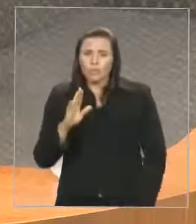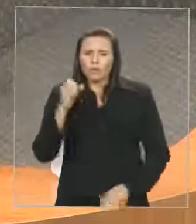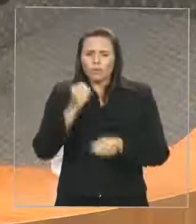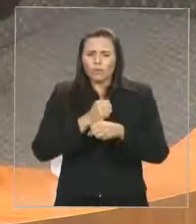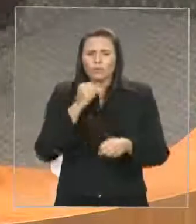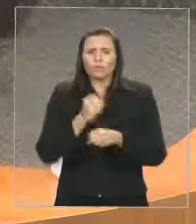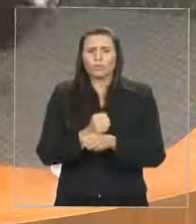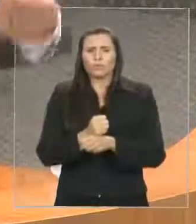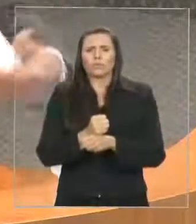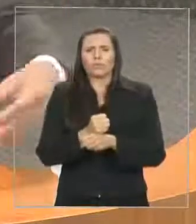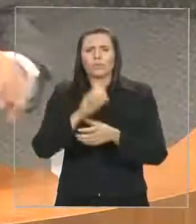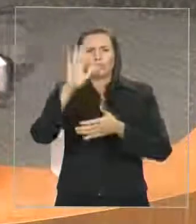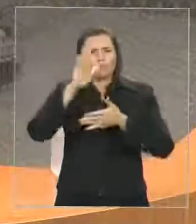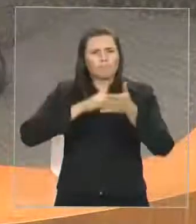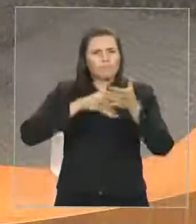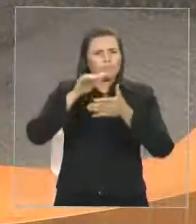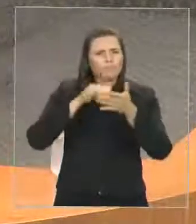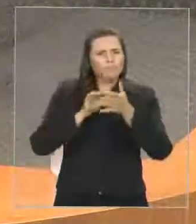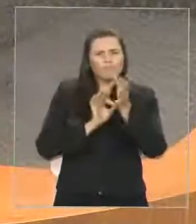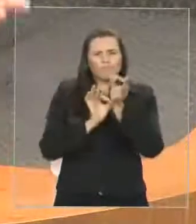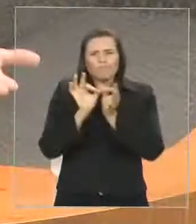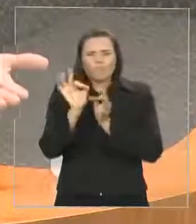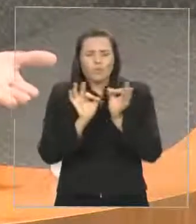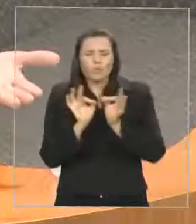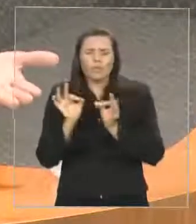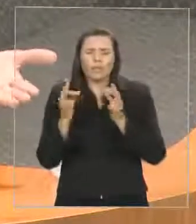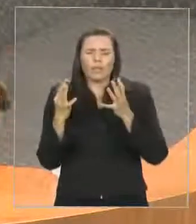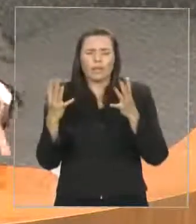ou totalmente reconstruídas.